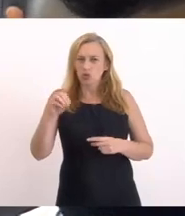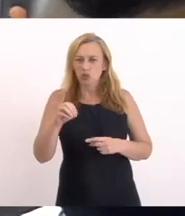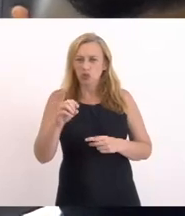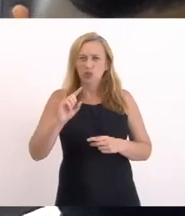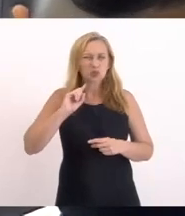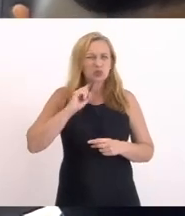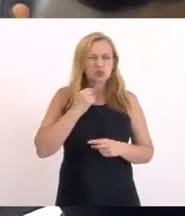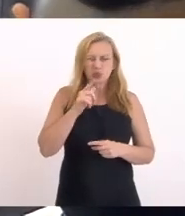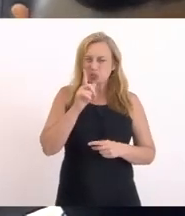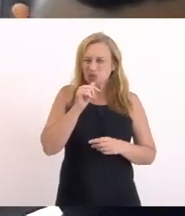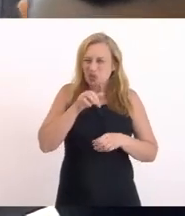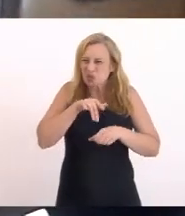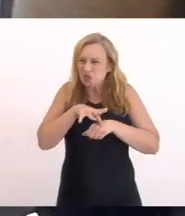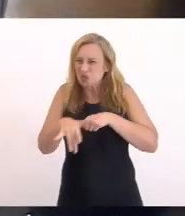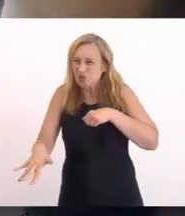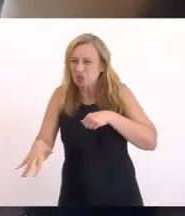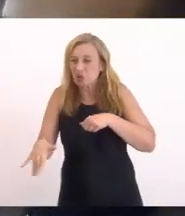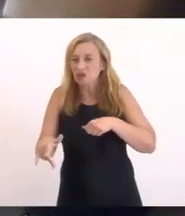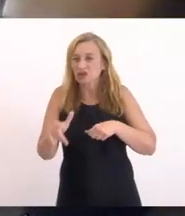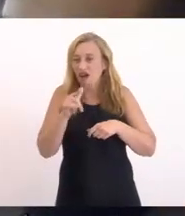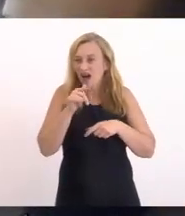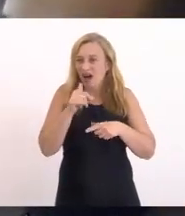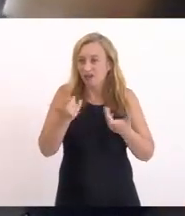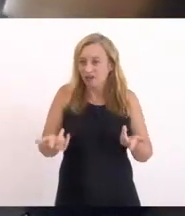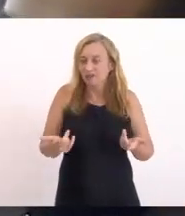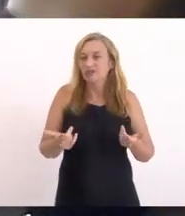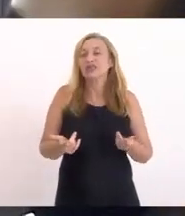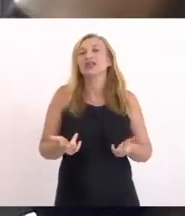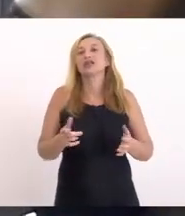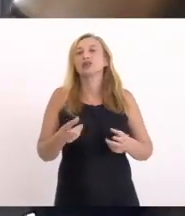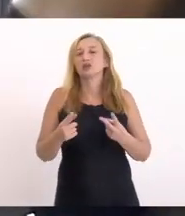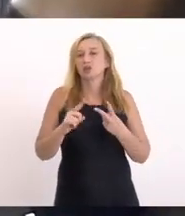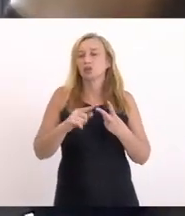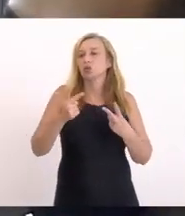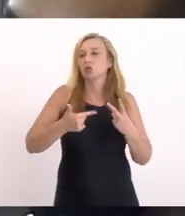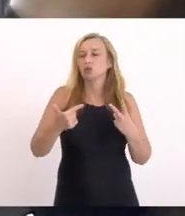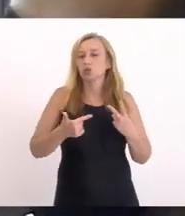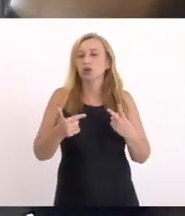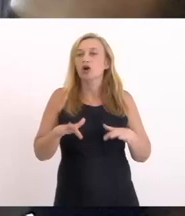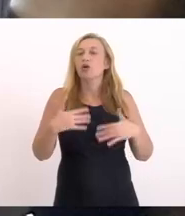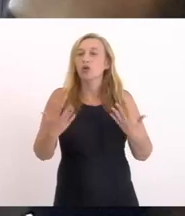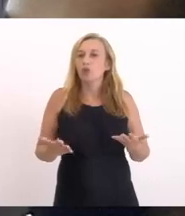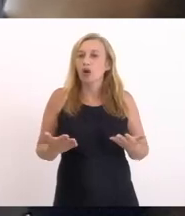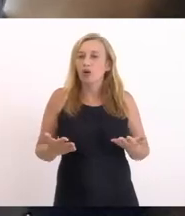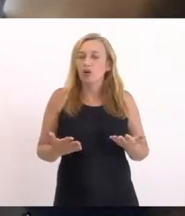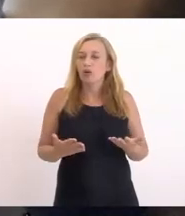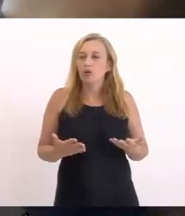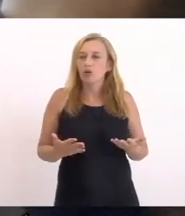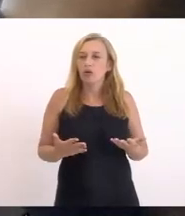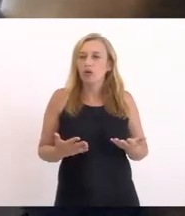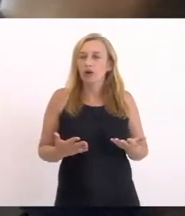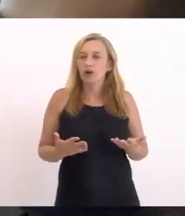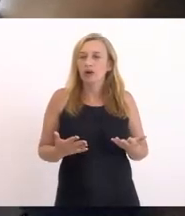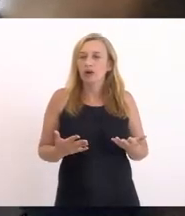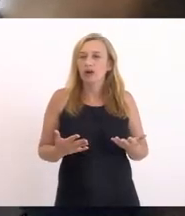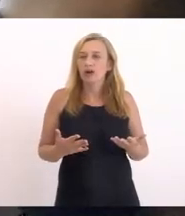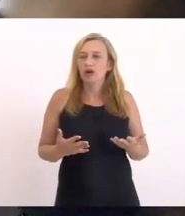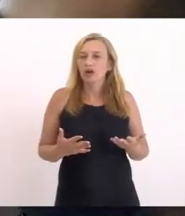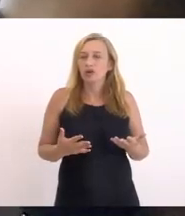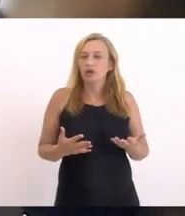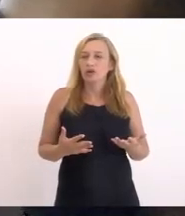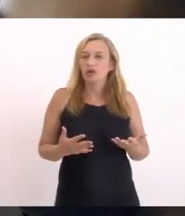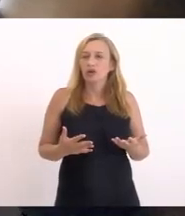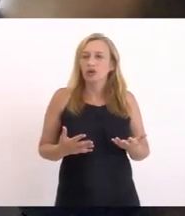segundo É qual é A posição Da concessionária Com relação A expansão De